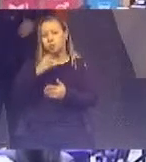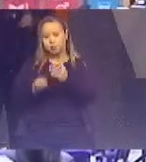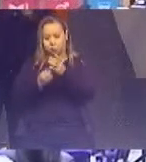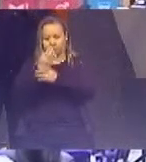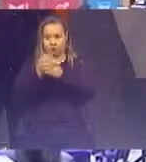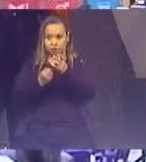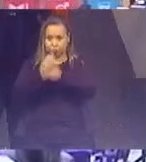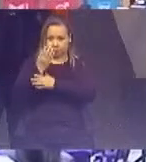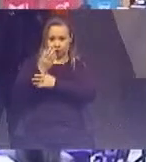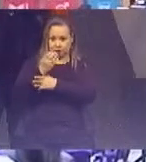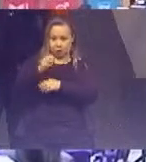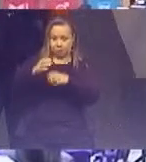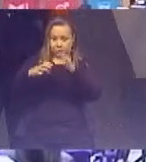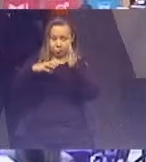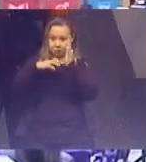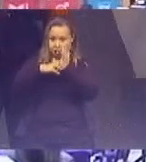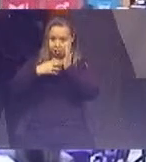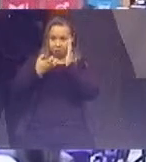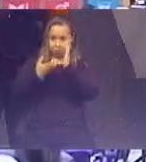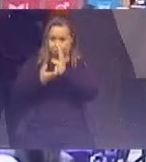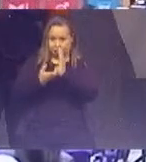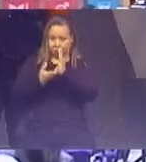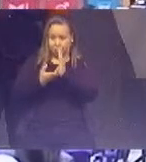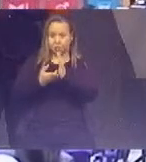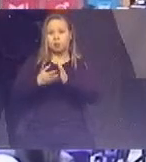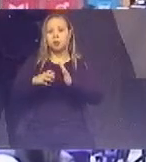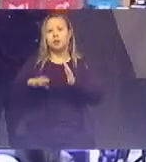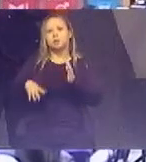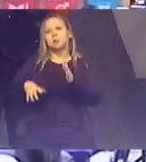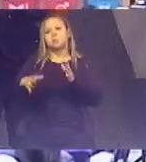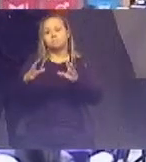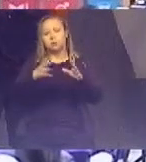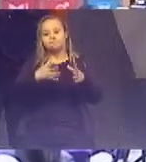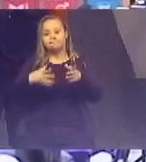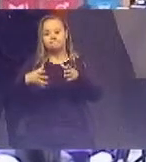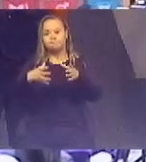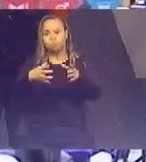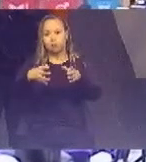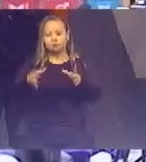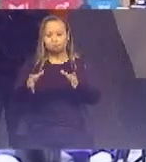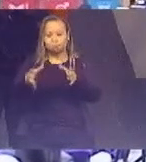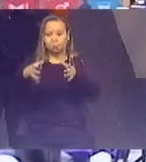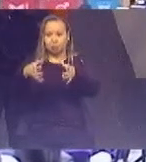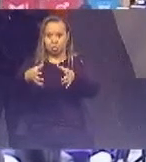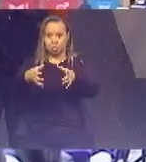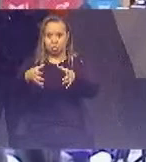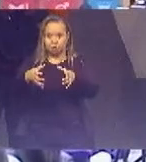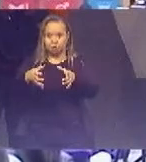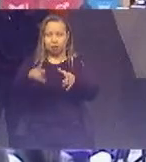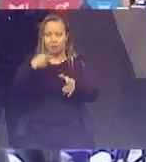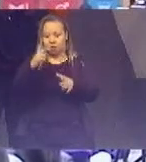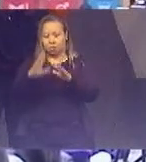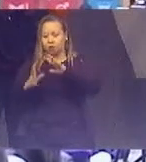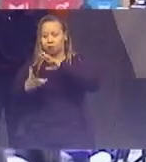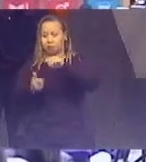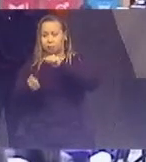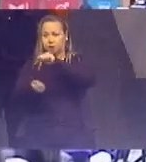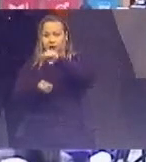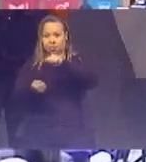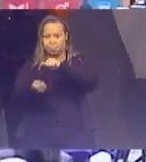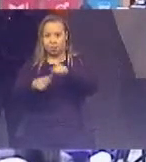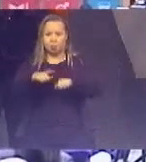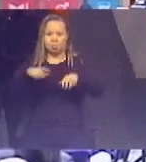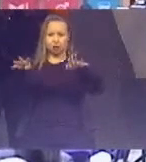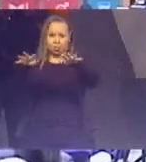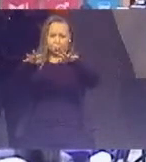com o Senado e Câmara de Deputados a Rede Nacional de Sustentabilidade do Poder Legislativo que envolverá também Assembleias